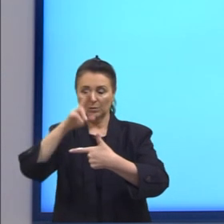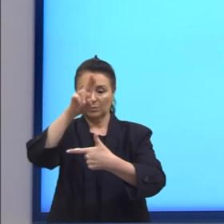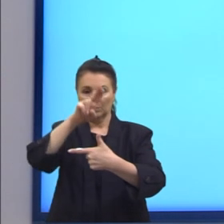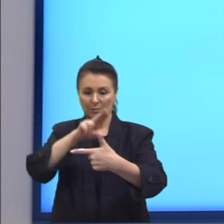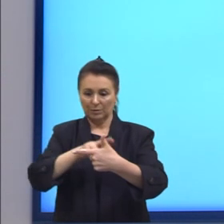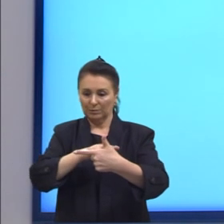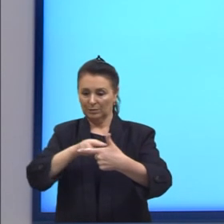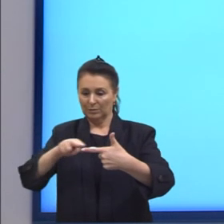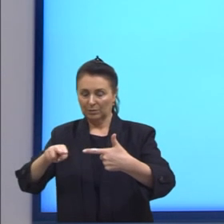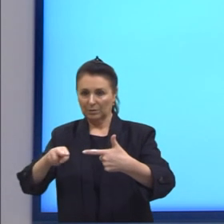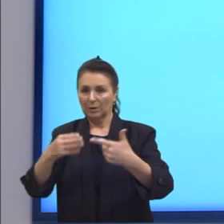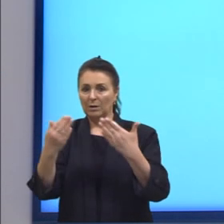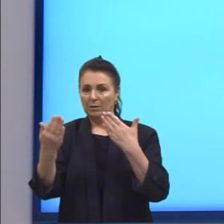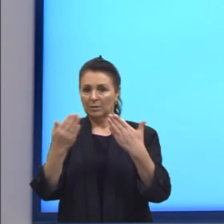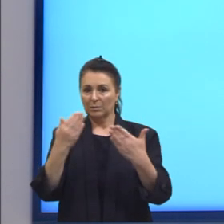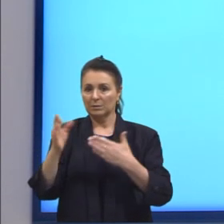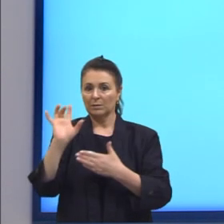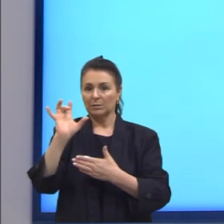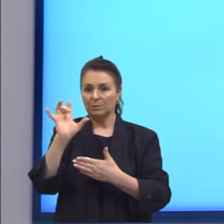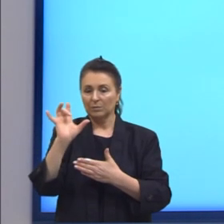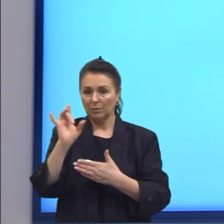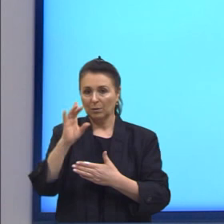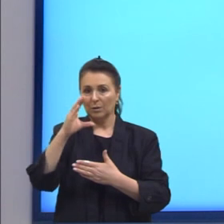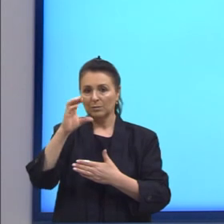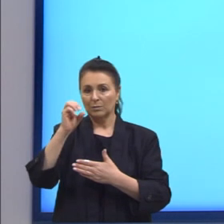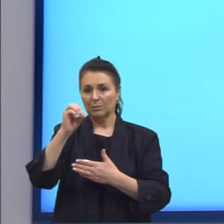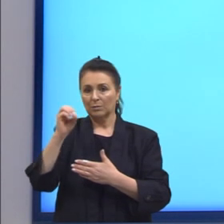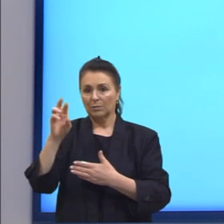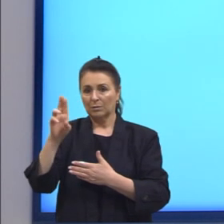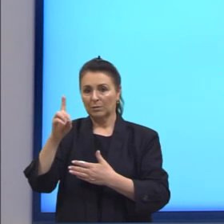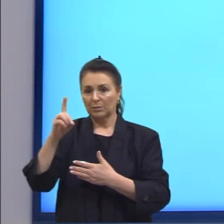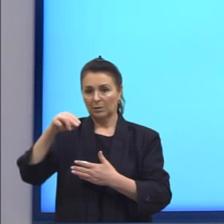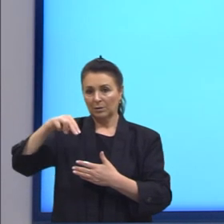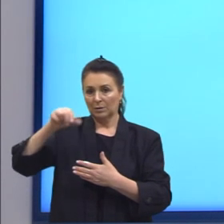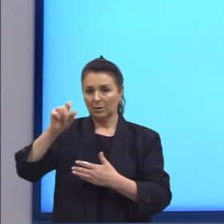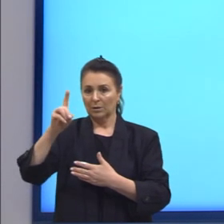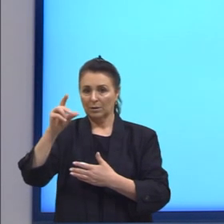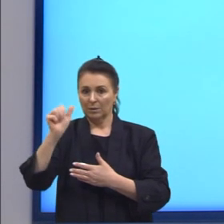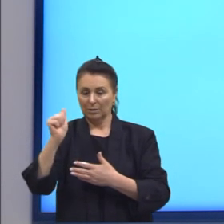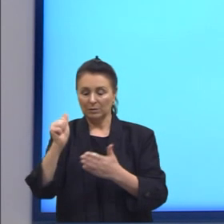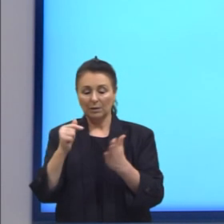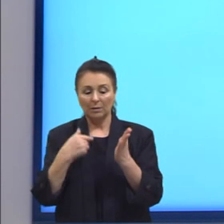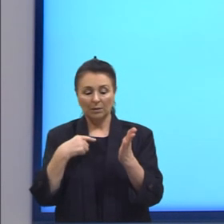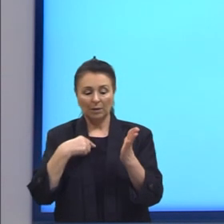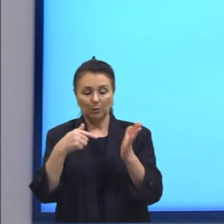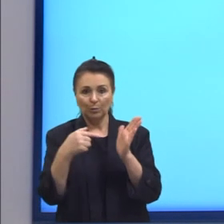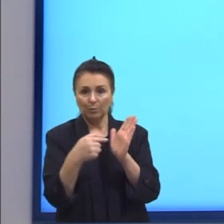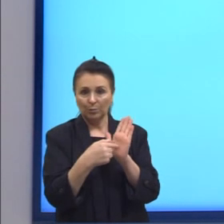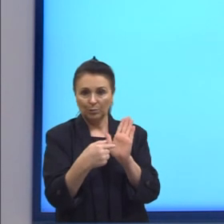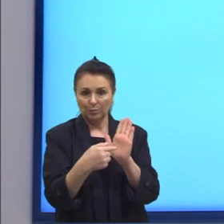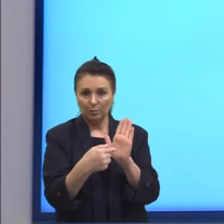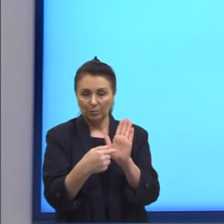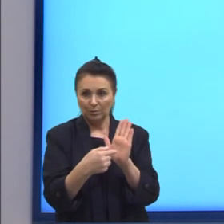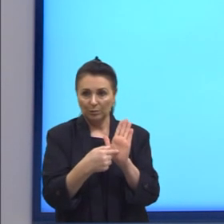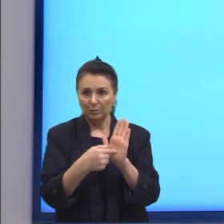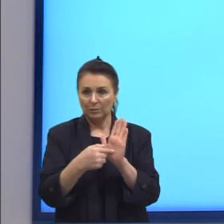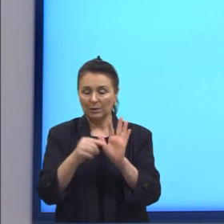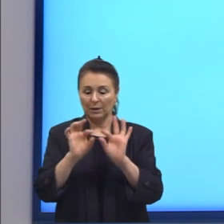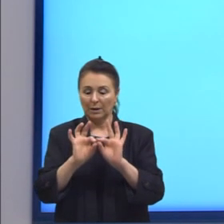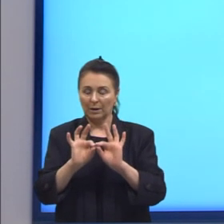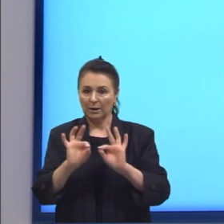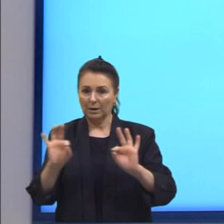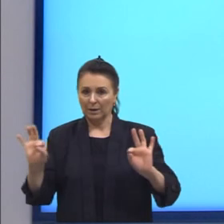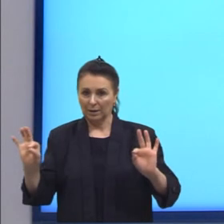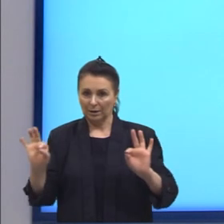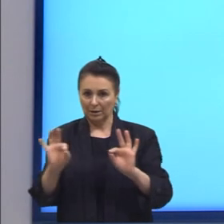analisando somente as coordenadas do ponto. Nós vamos ver sempre, então, o segmento de reta que